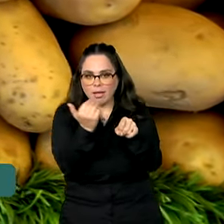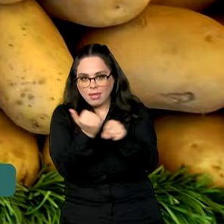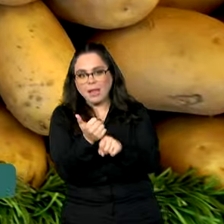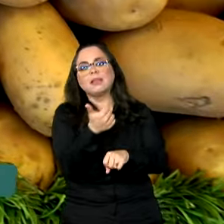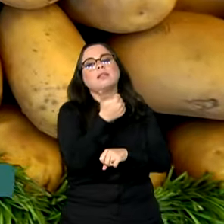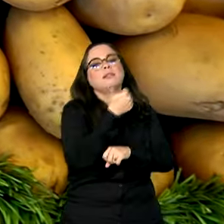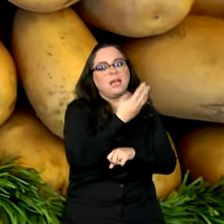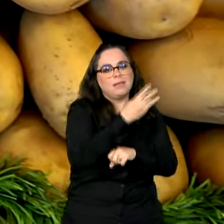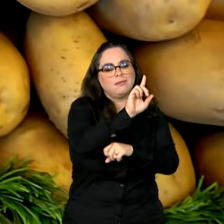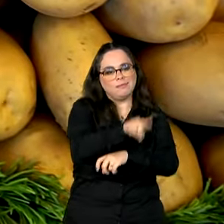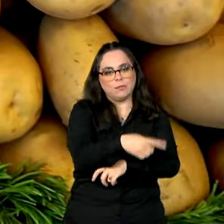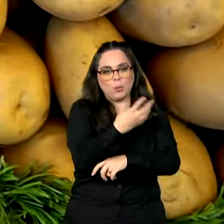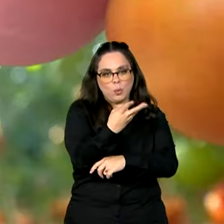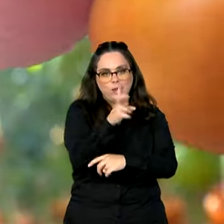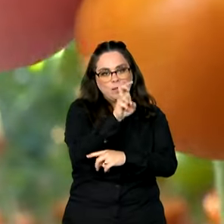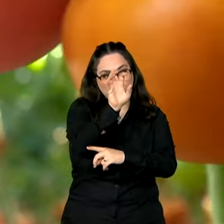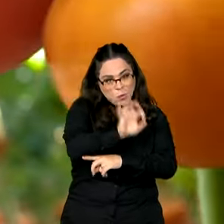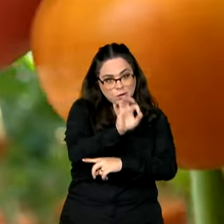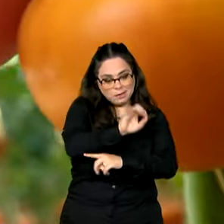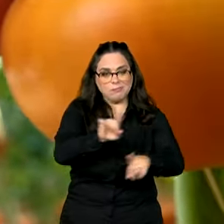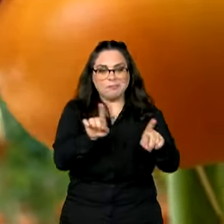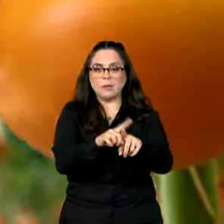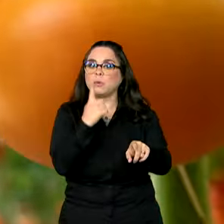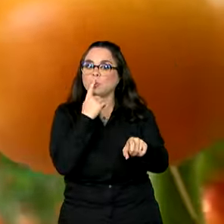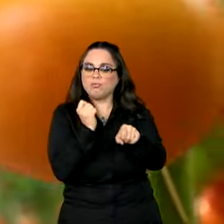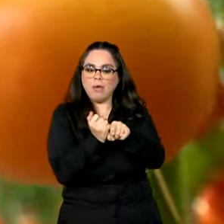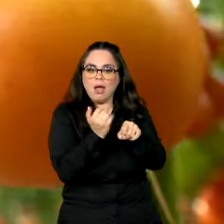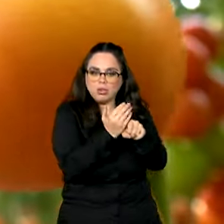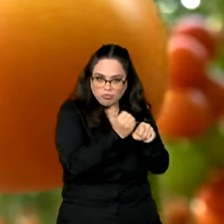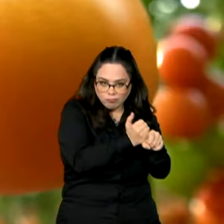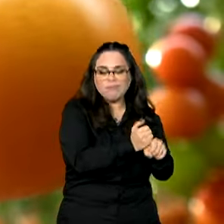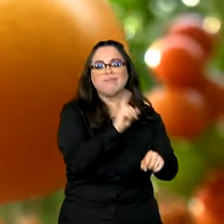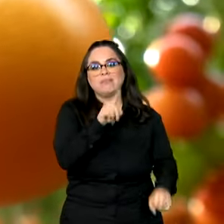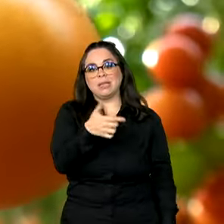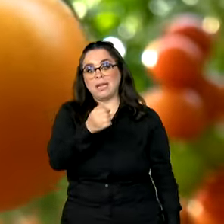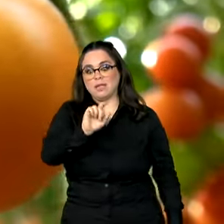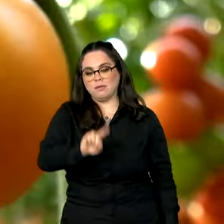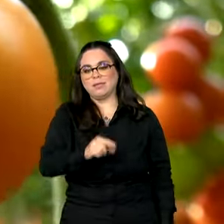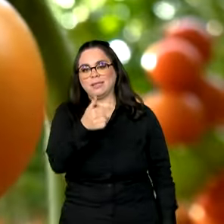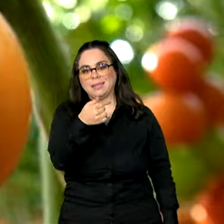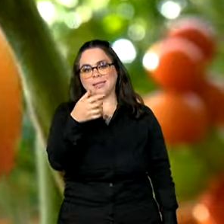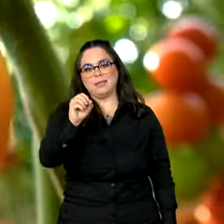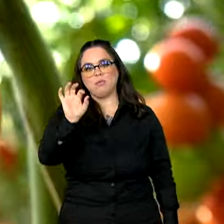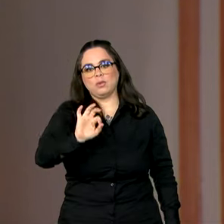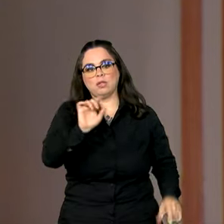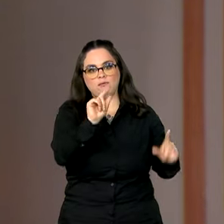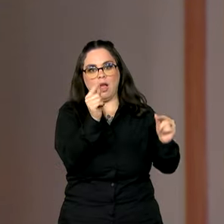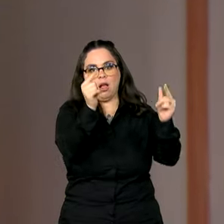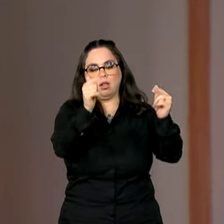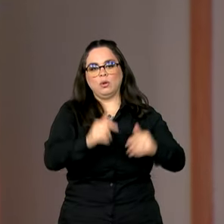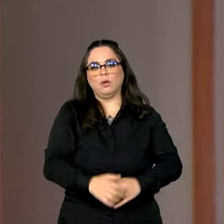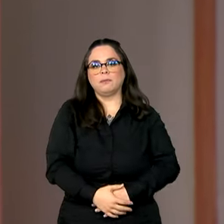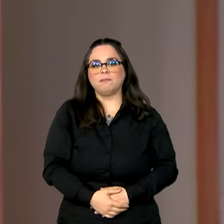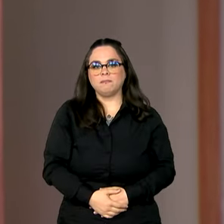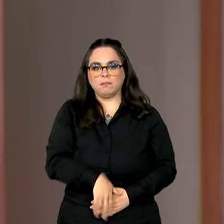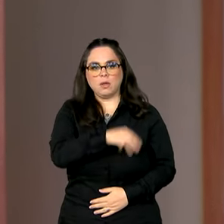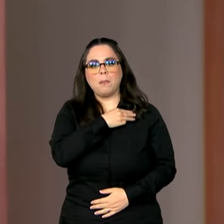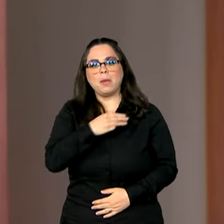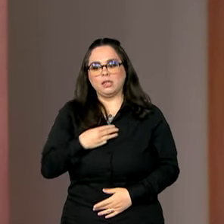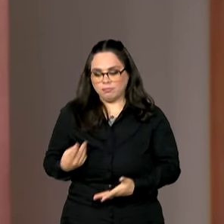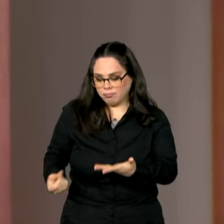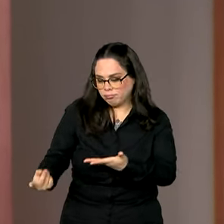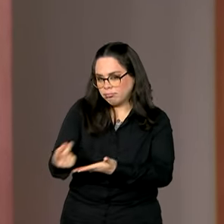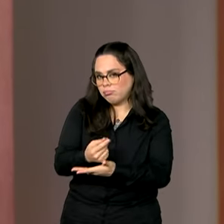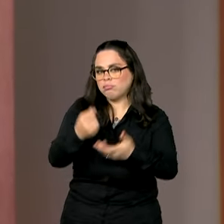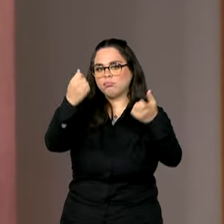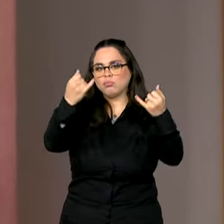13,45% e do tomate, que caiu 10,70%. E o ministro da Fazenda